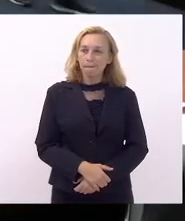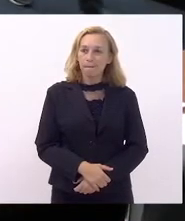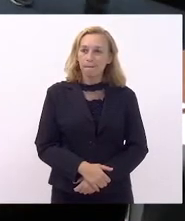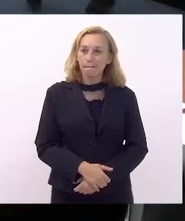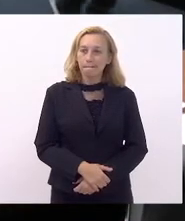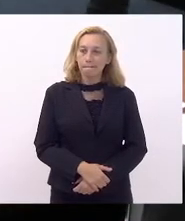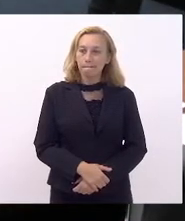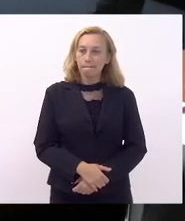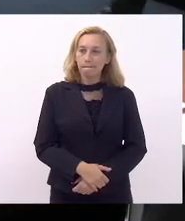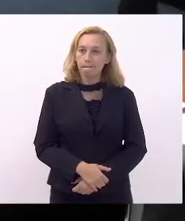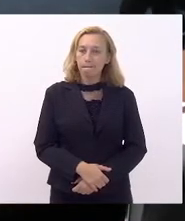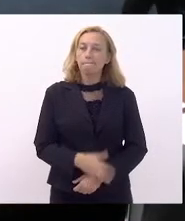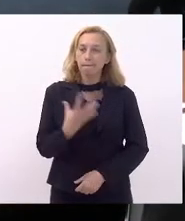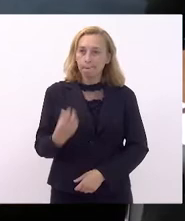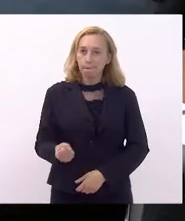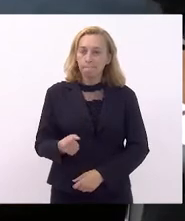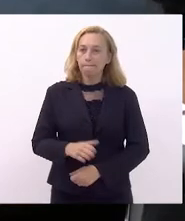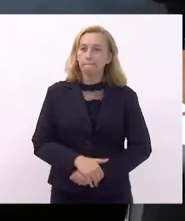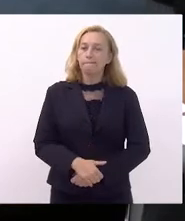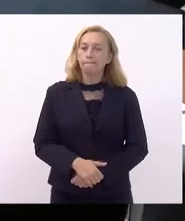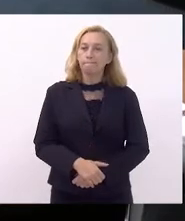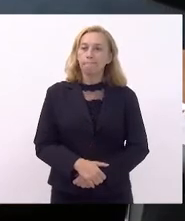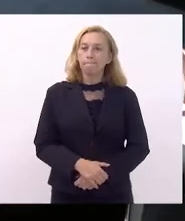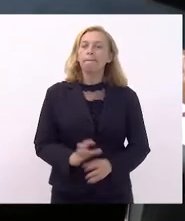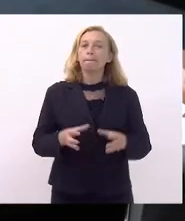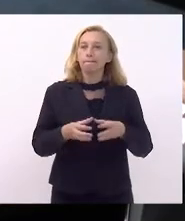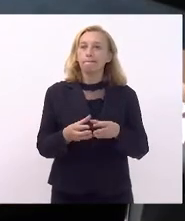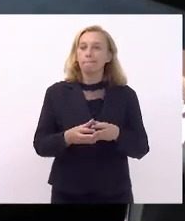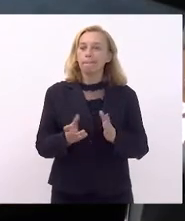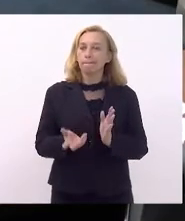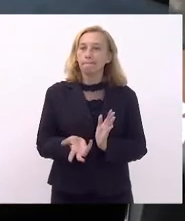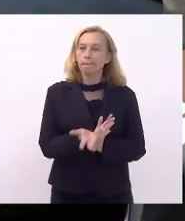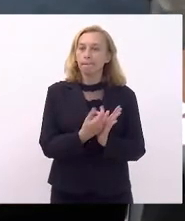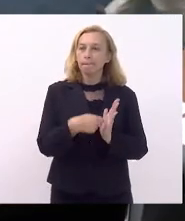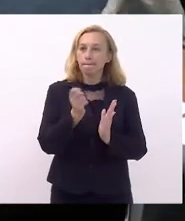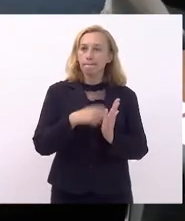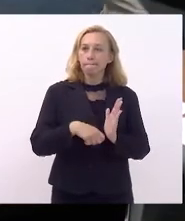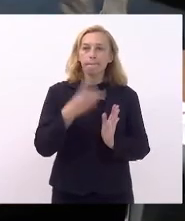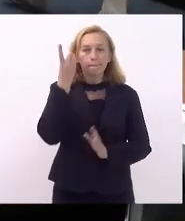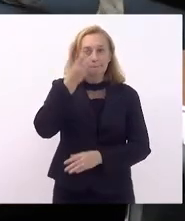No mérito favorável. Pela Comissão de Tributação, deputado Luiz Paula.